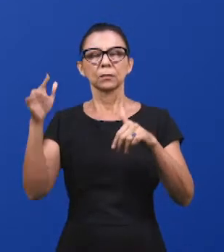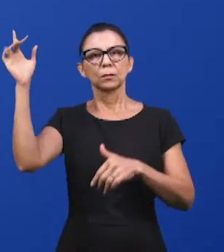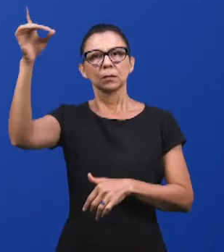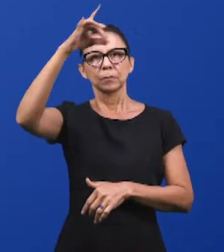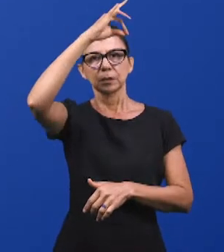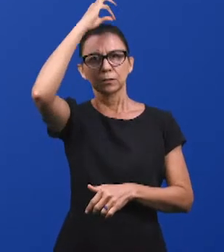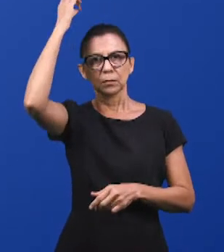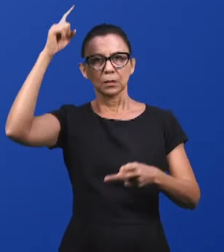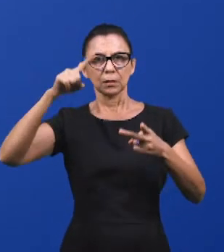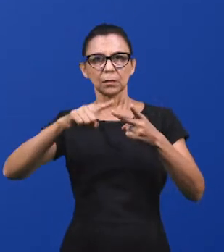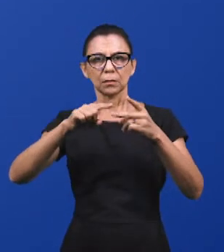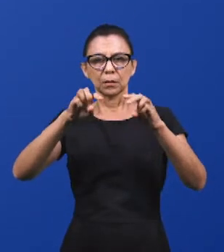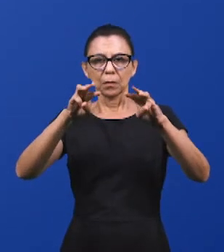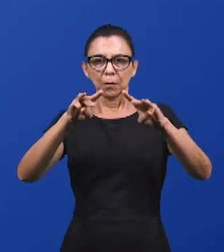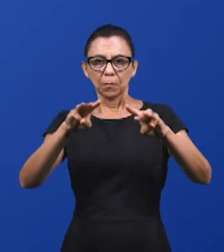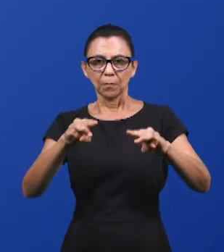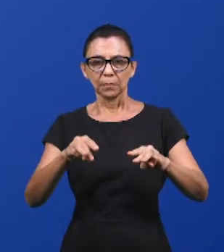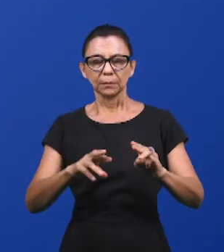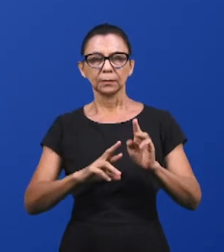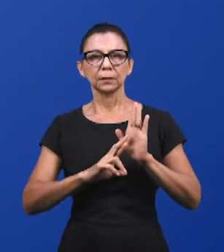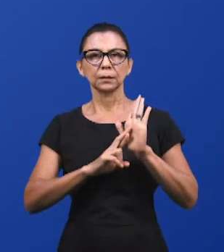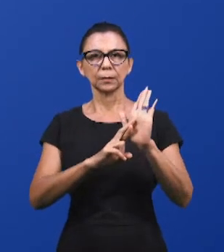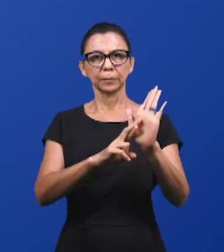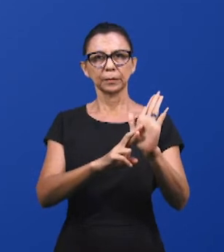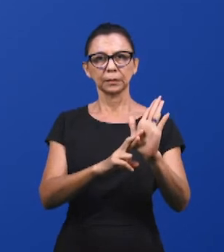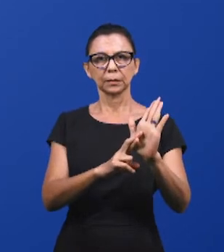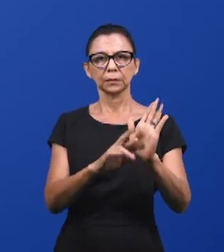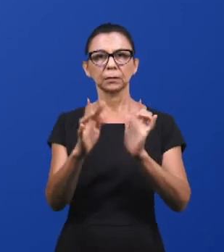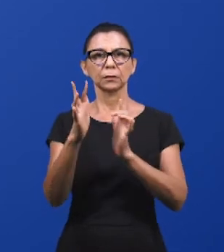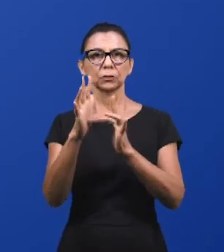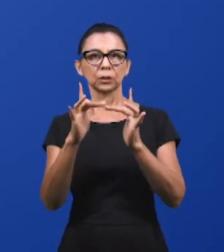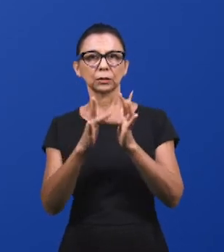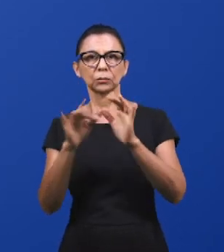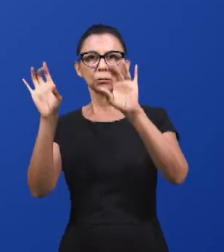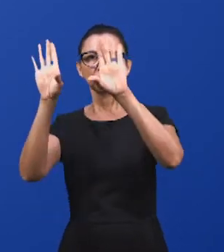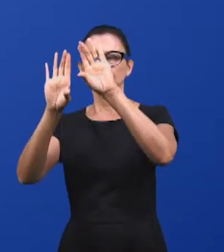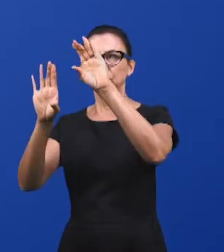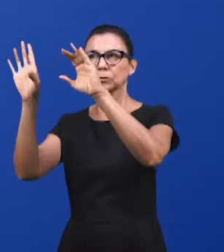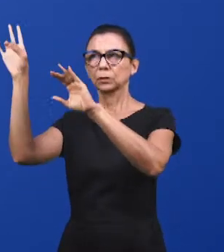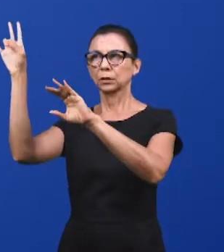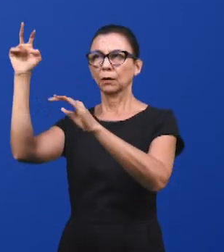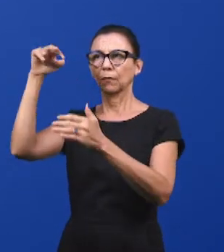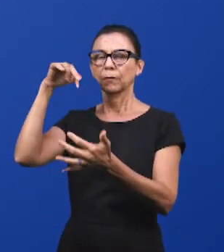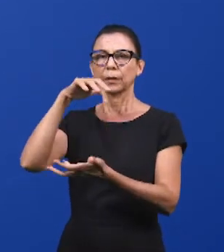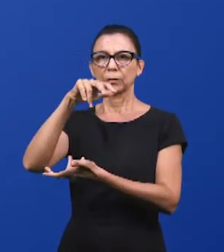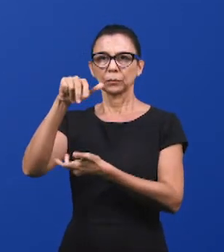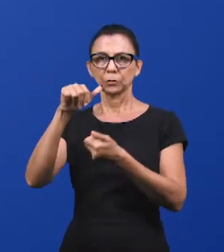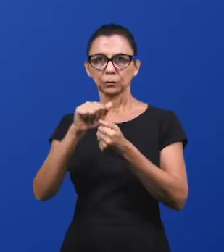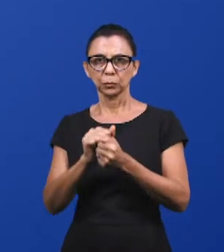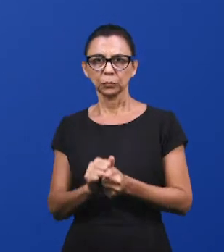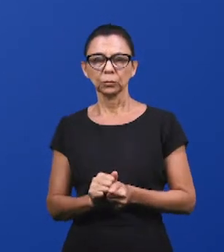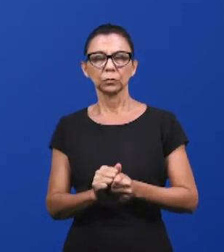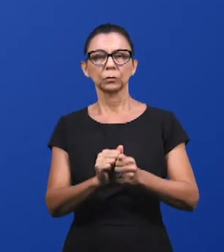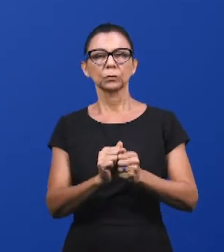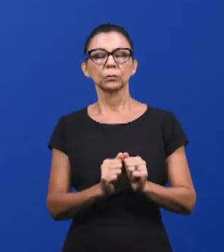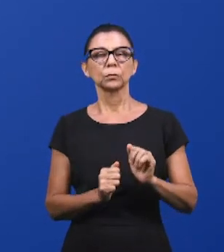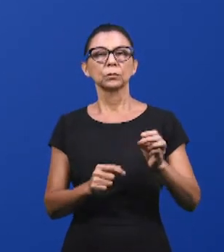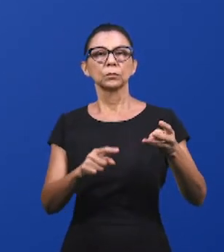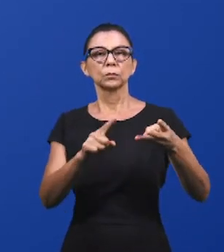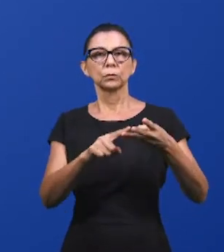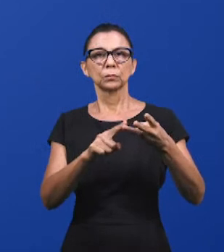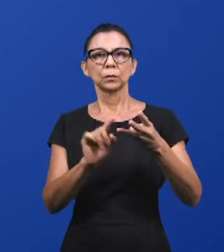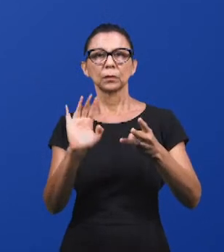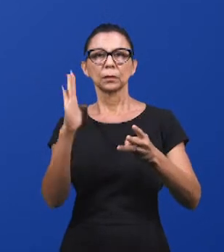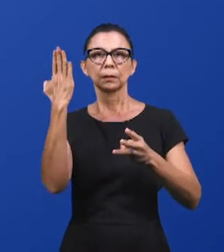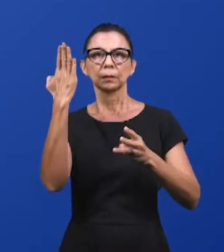do Senhor Jesus, Jesus é o pão vivo que desceu do céu. E nós vemos as tábuas da lei e as tábuas do conceito que